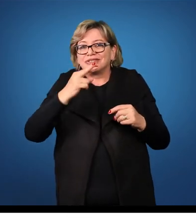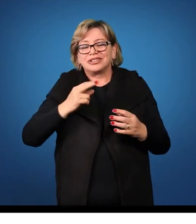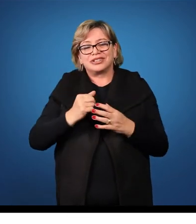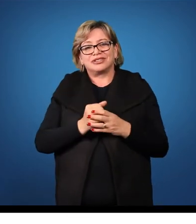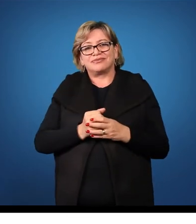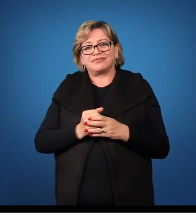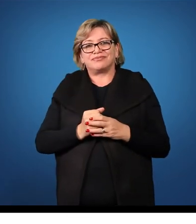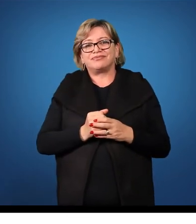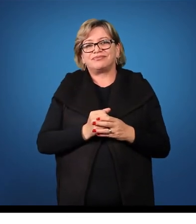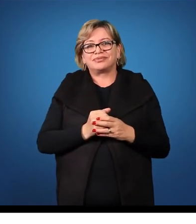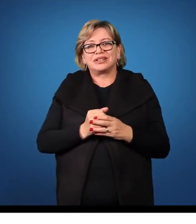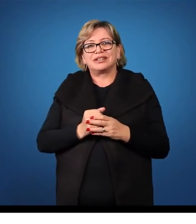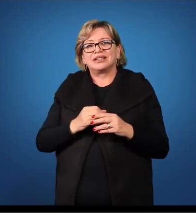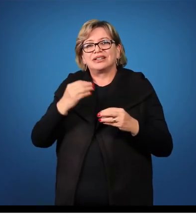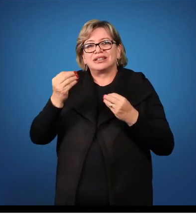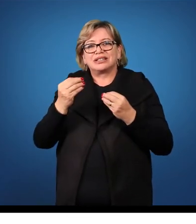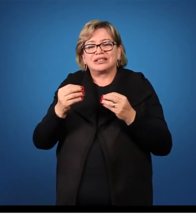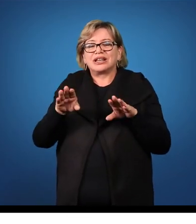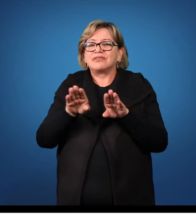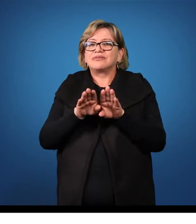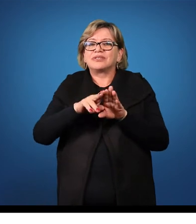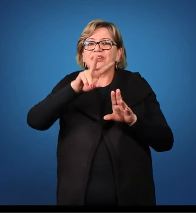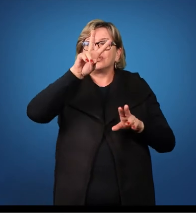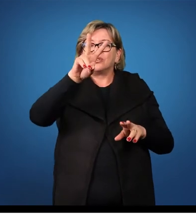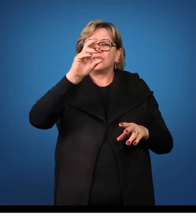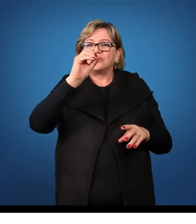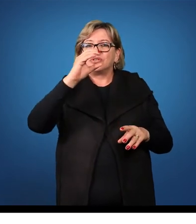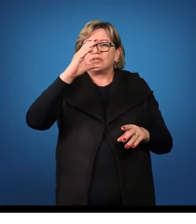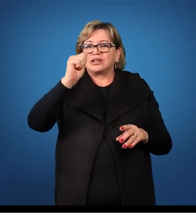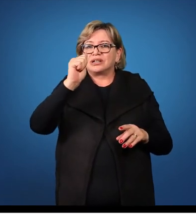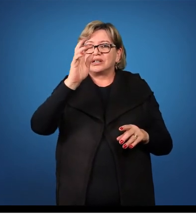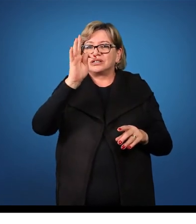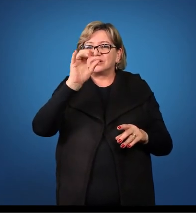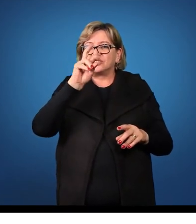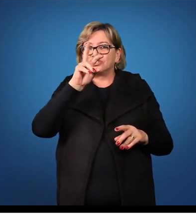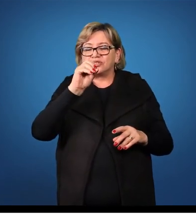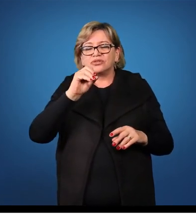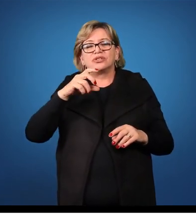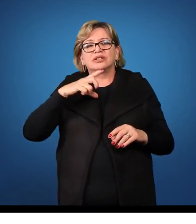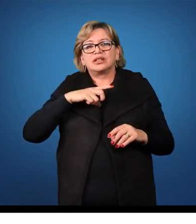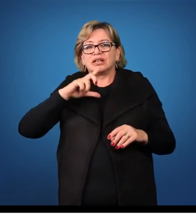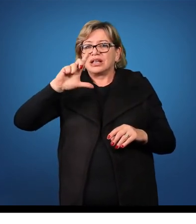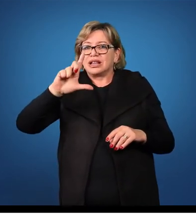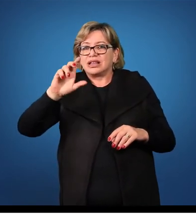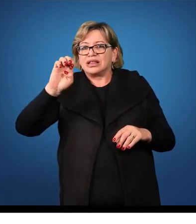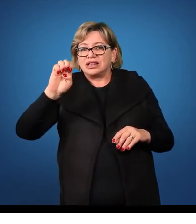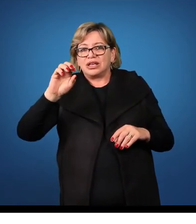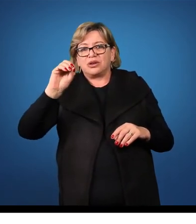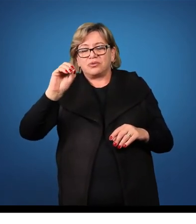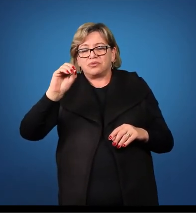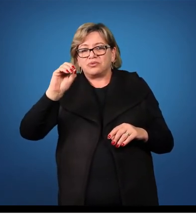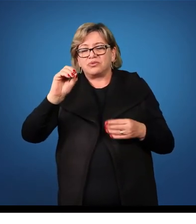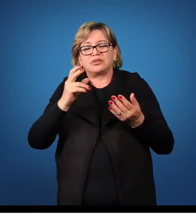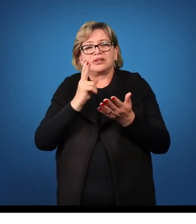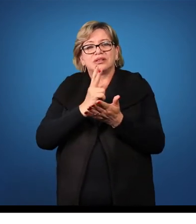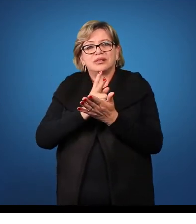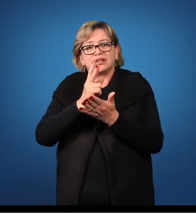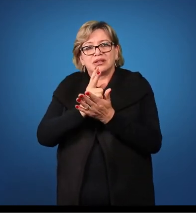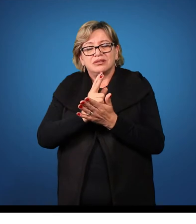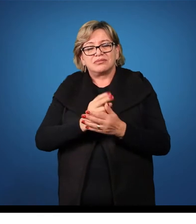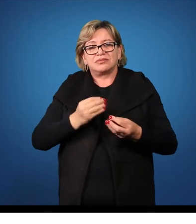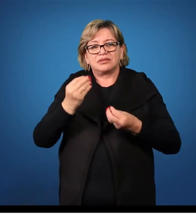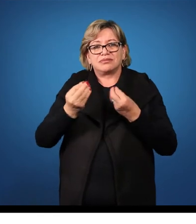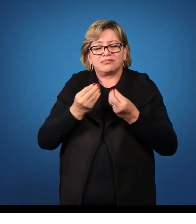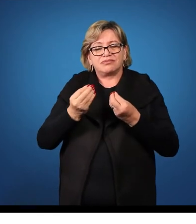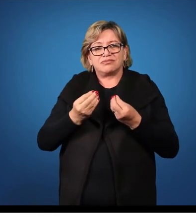LEONEM. No vocativo, LEO. O vocativo singular